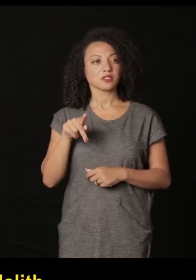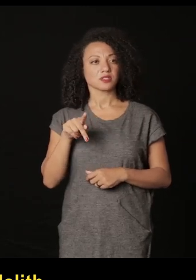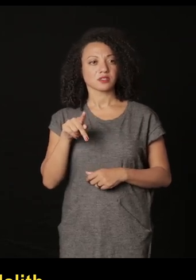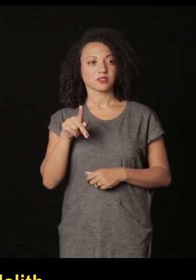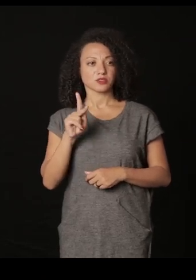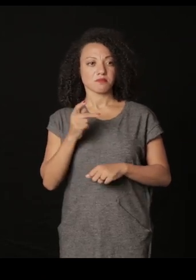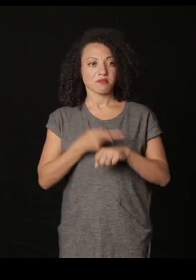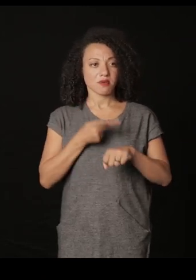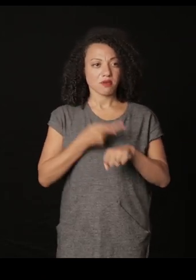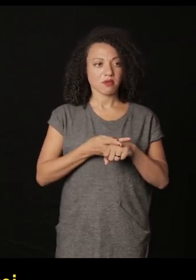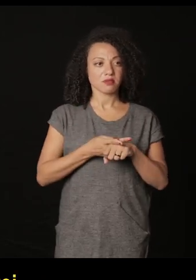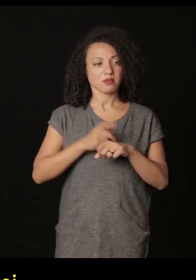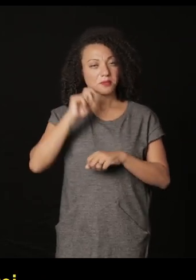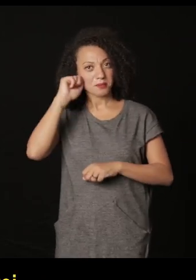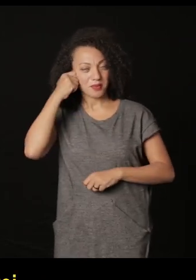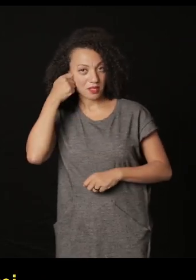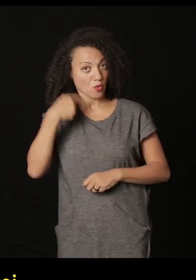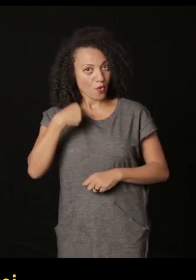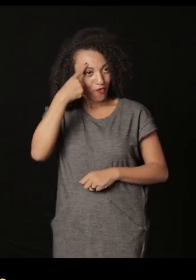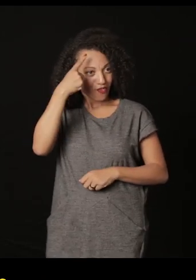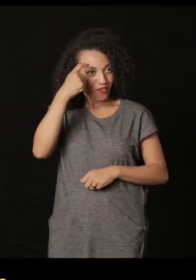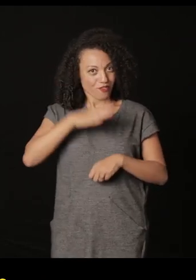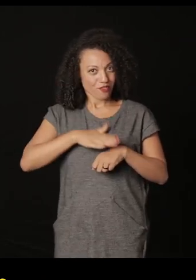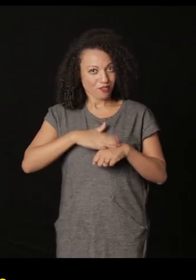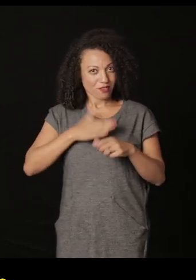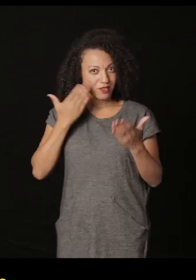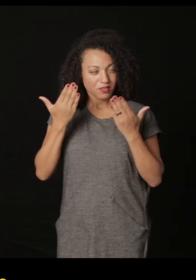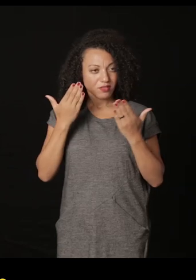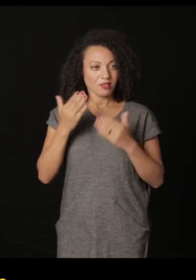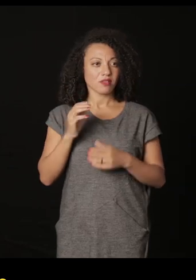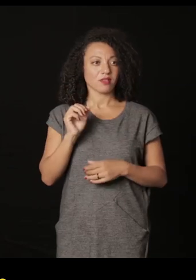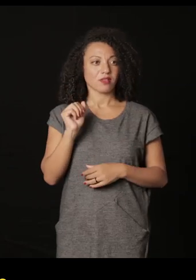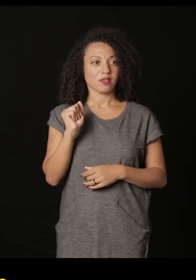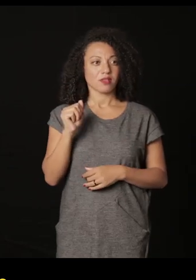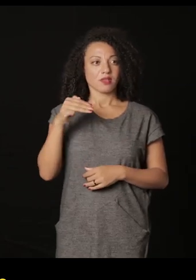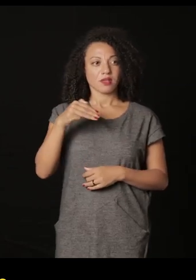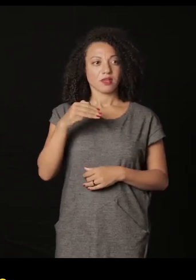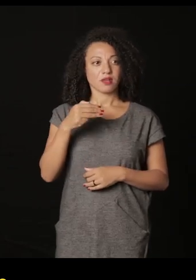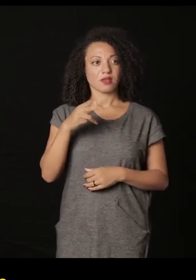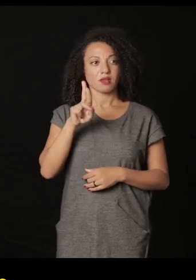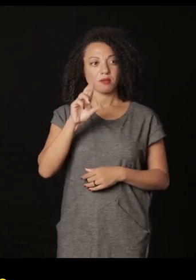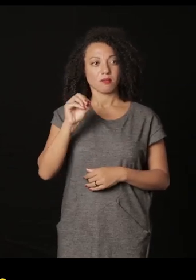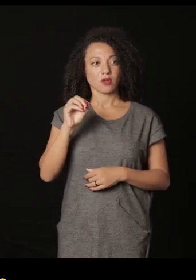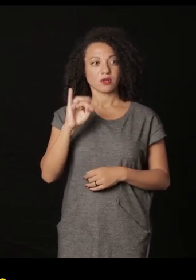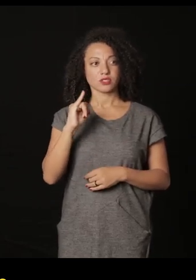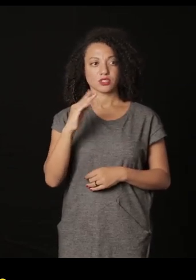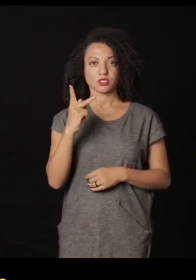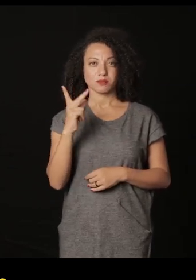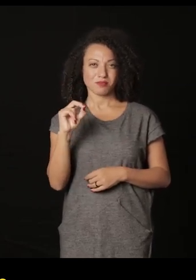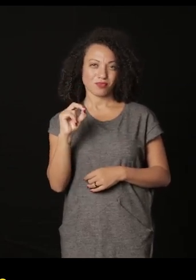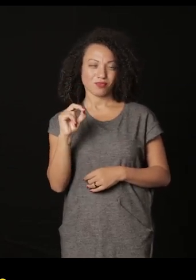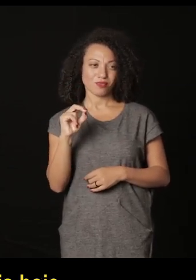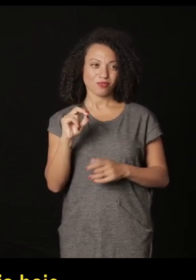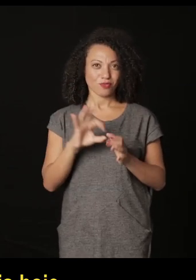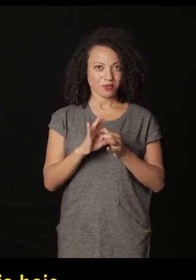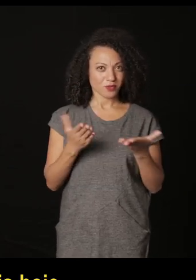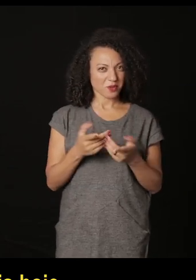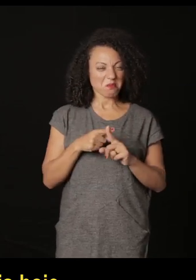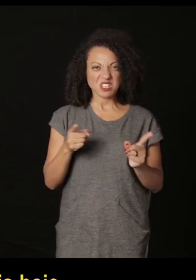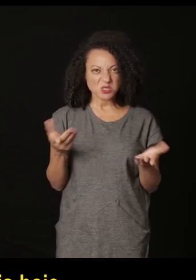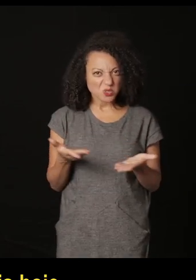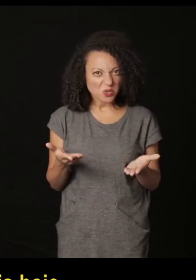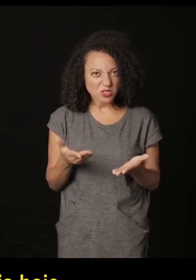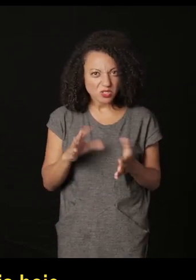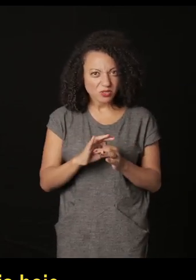preto um processo que eu inventei uma espécie de ambrótipo gigante contemporâneo mas nem